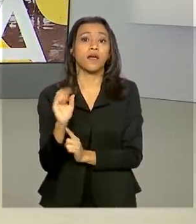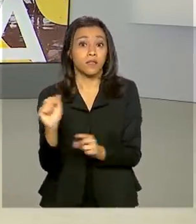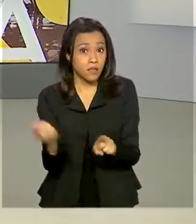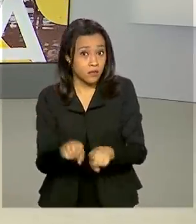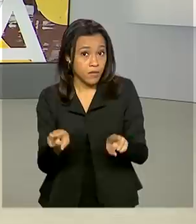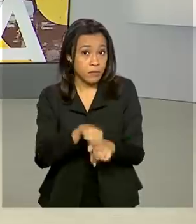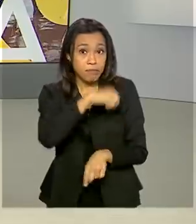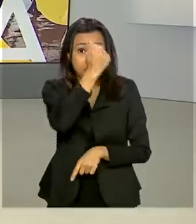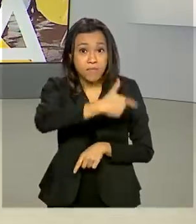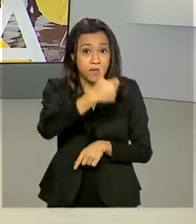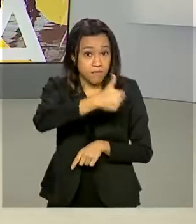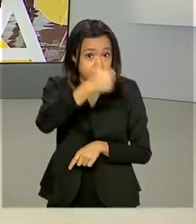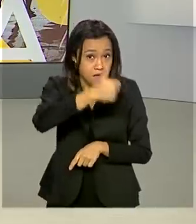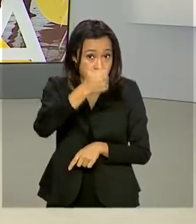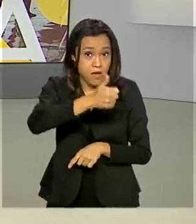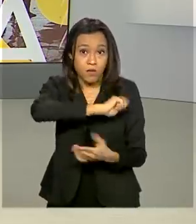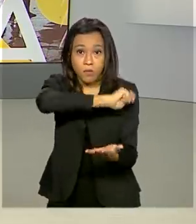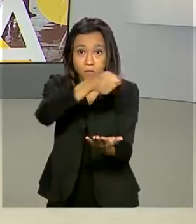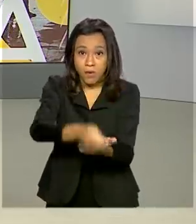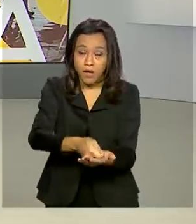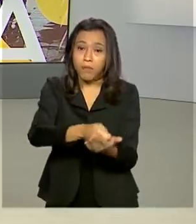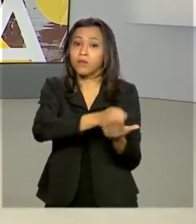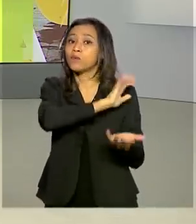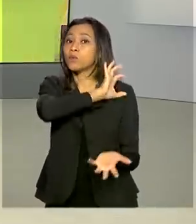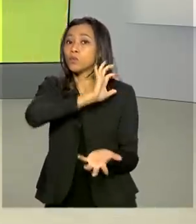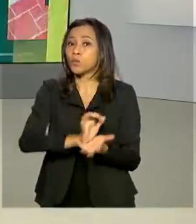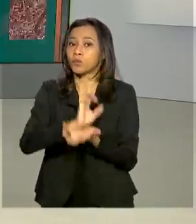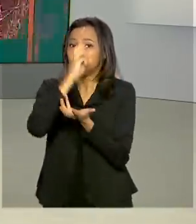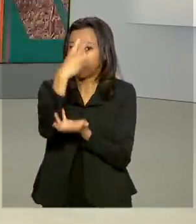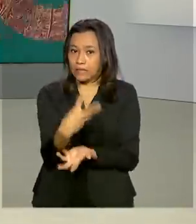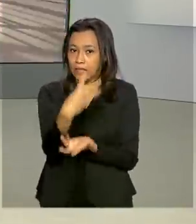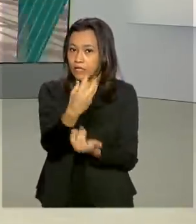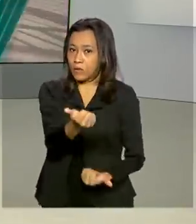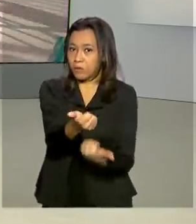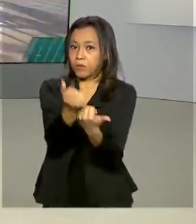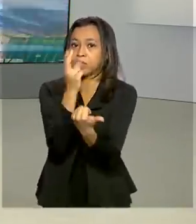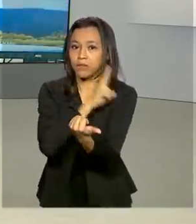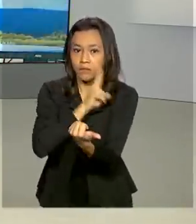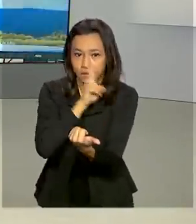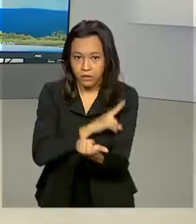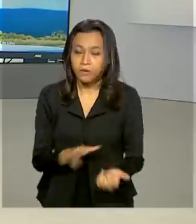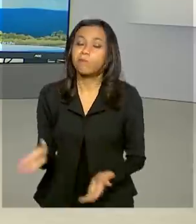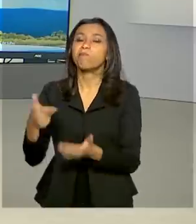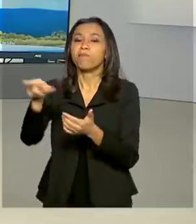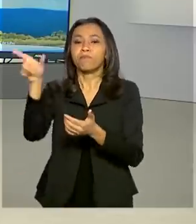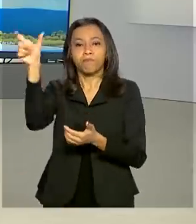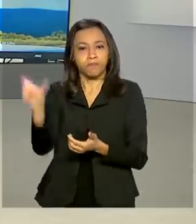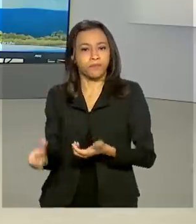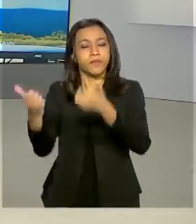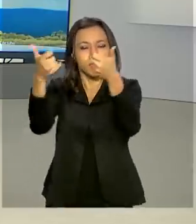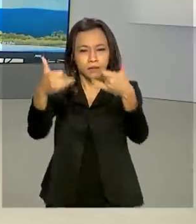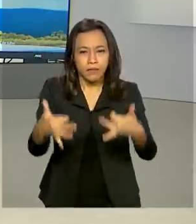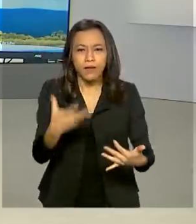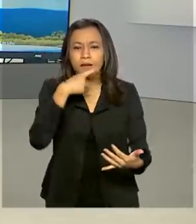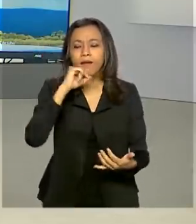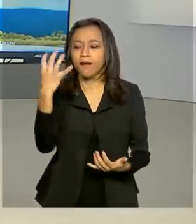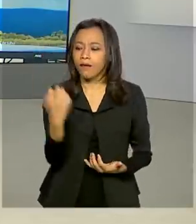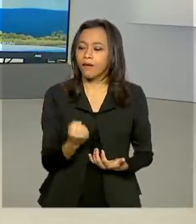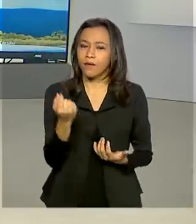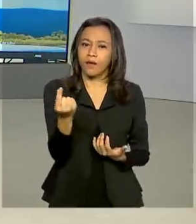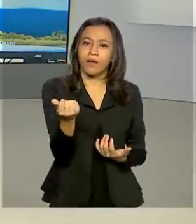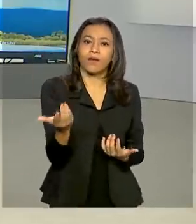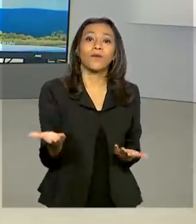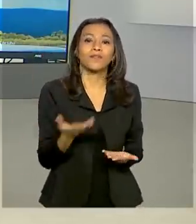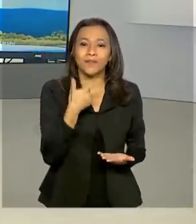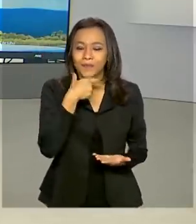da terceira fase do auxílio emergencial. Vamos ao Rio de Janeiro. O repórter Maurício de Almeida explica para a gente quem recebe hoje. Maurício, bom dia.